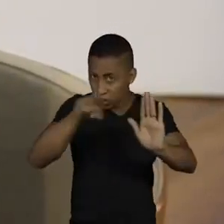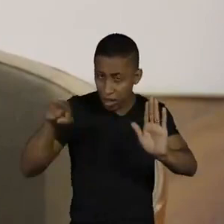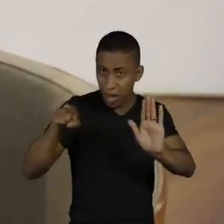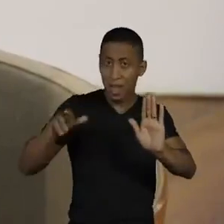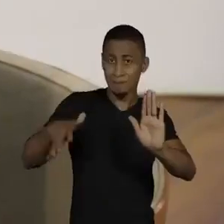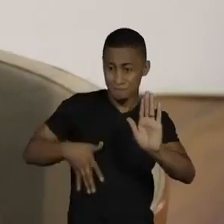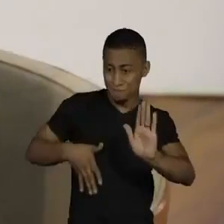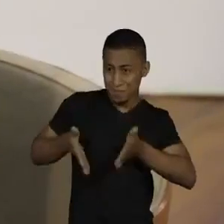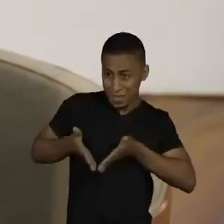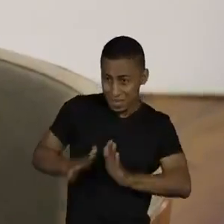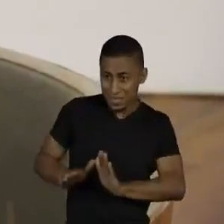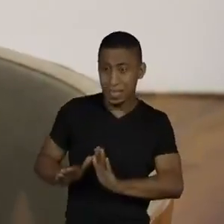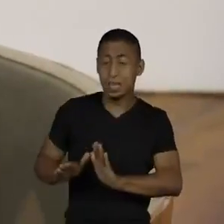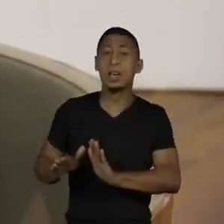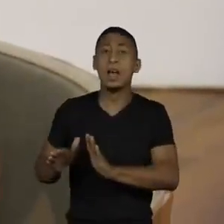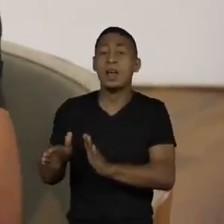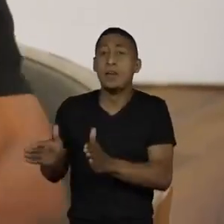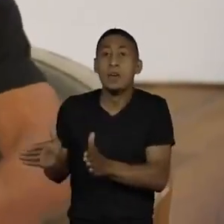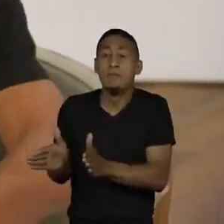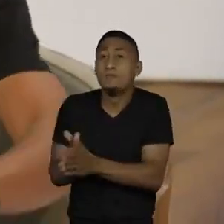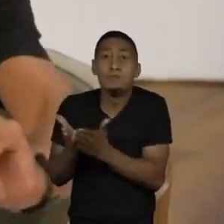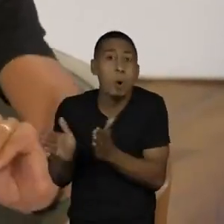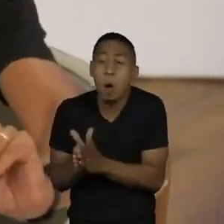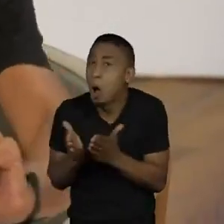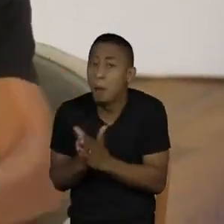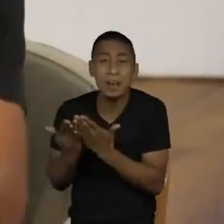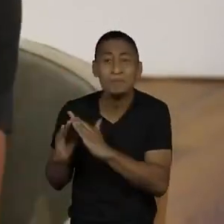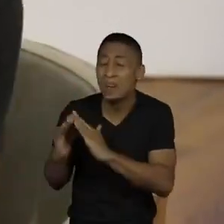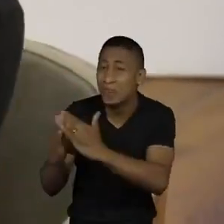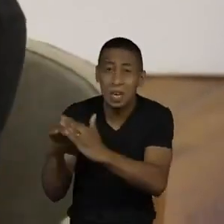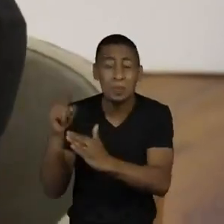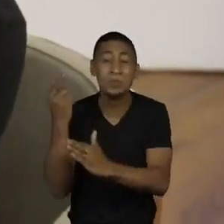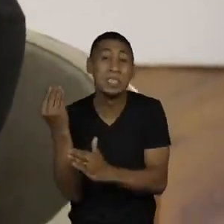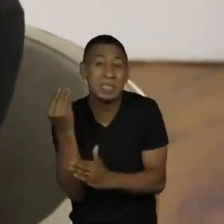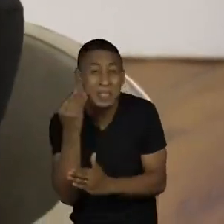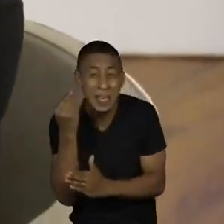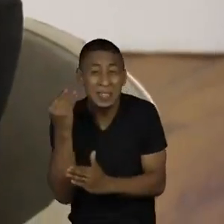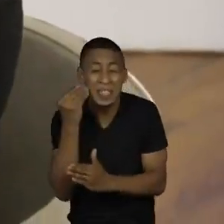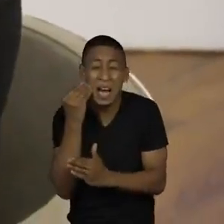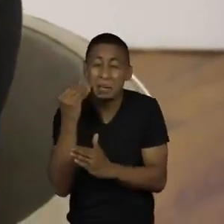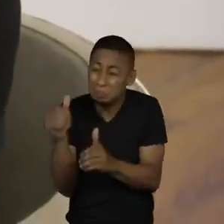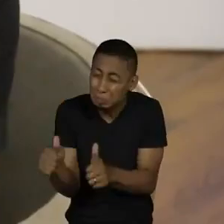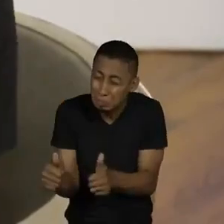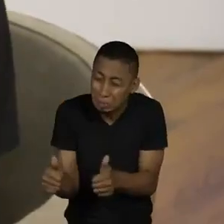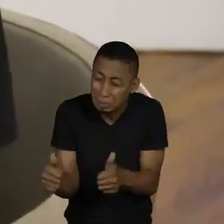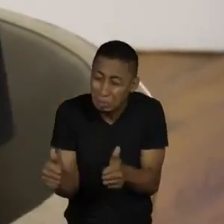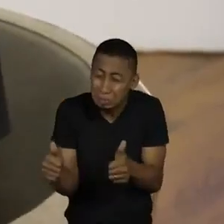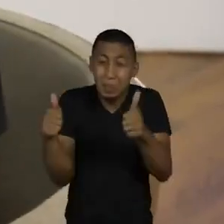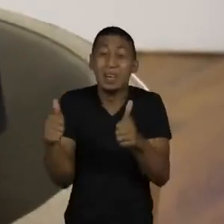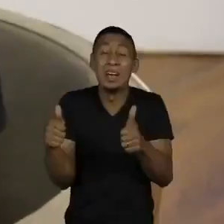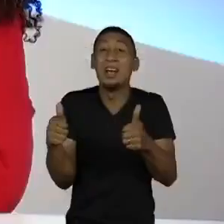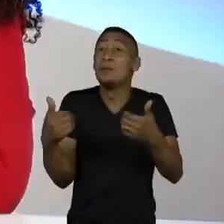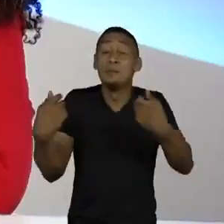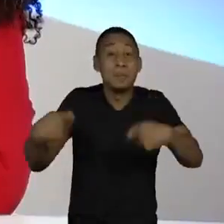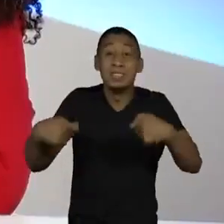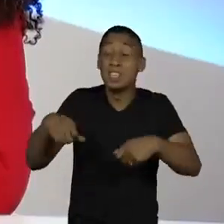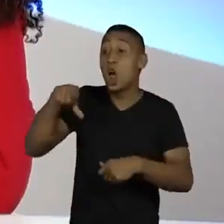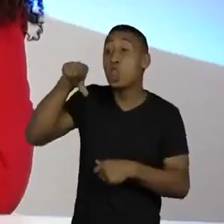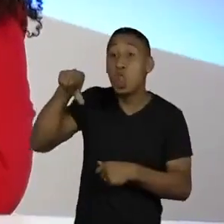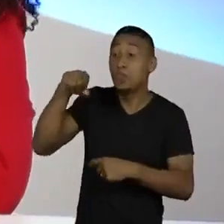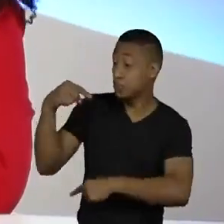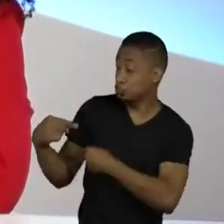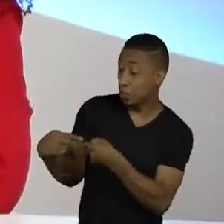o arco de tempo para você varar essa pobreza é nove gerações, é muito tempo, nove